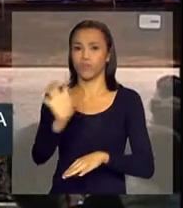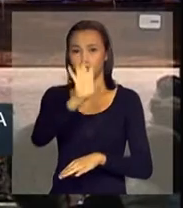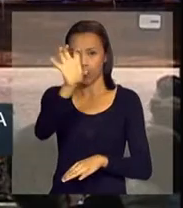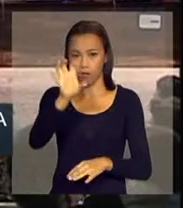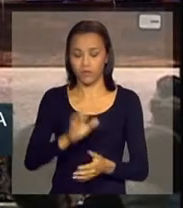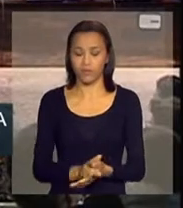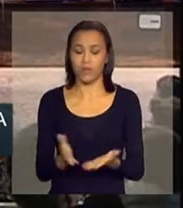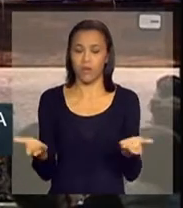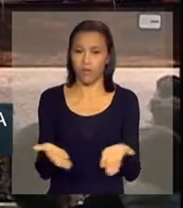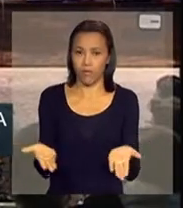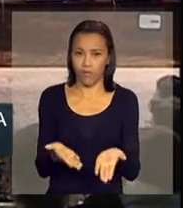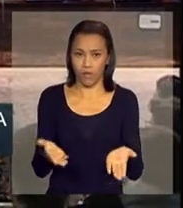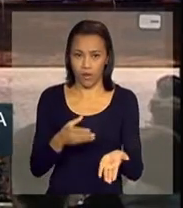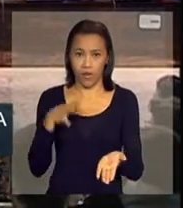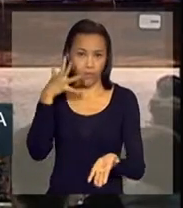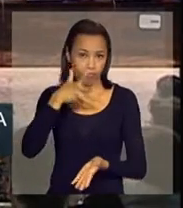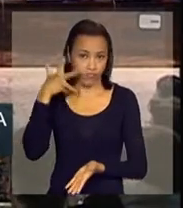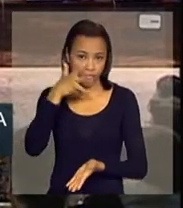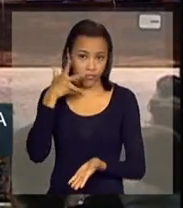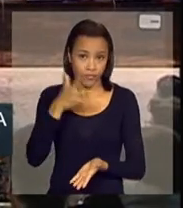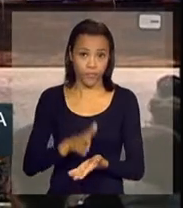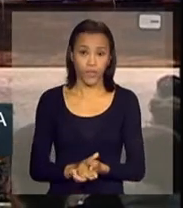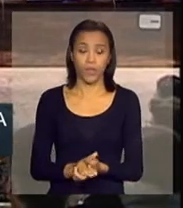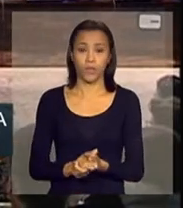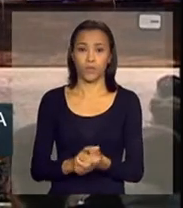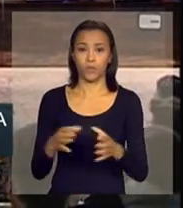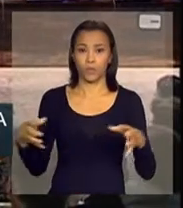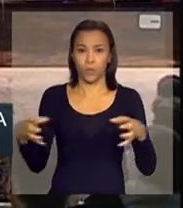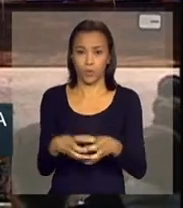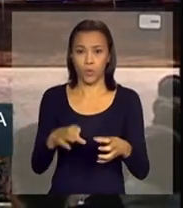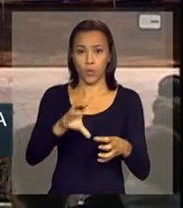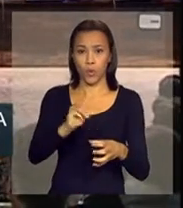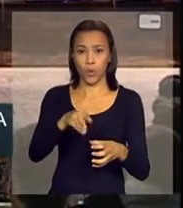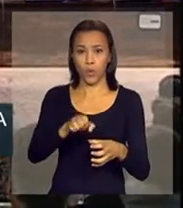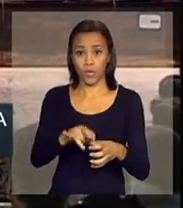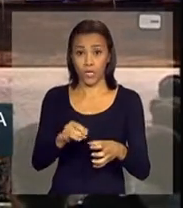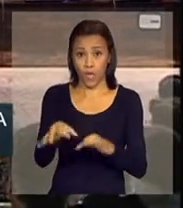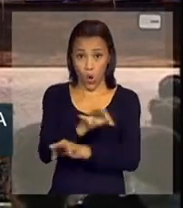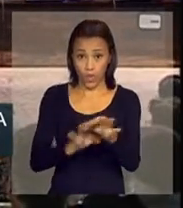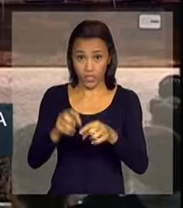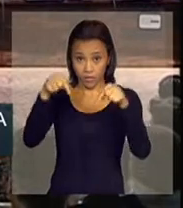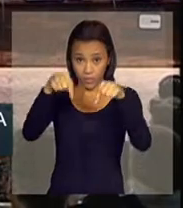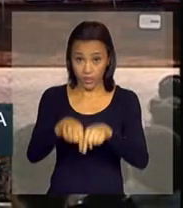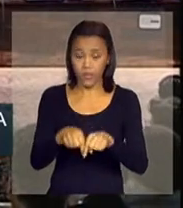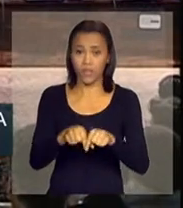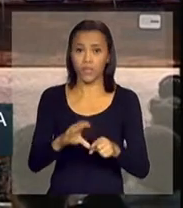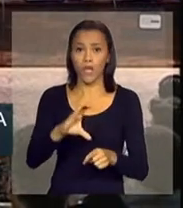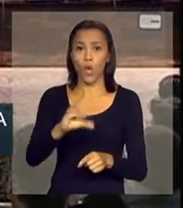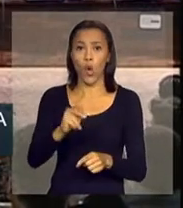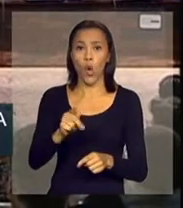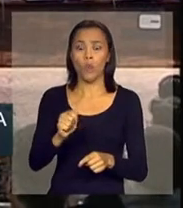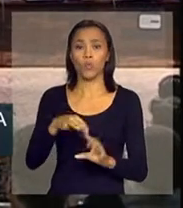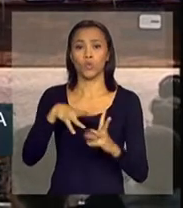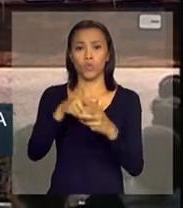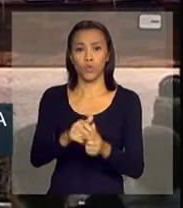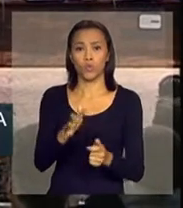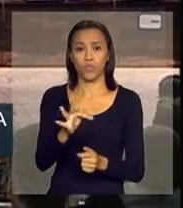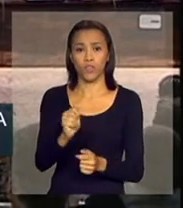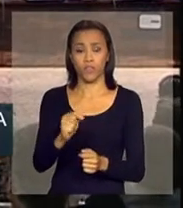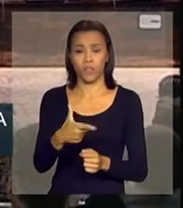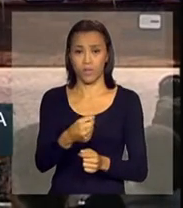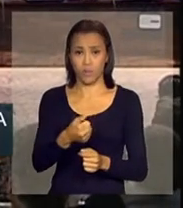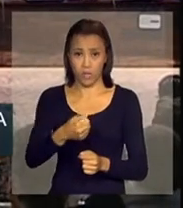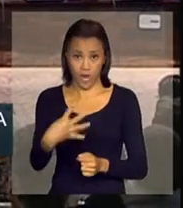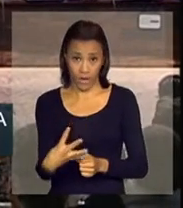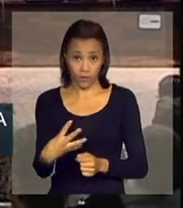Com a palavra, o CEO do Comitê Organizador Local da Copa do Mundo, FIFA Brasil 2014,